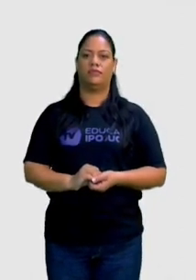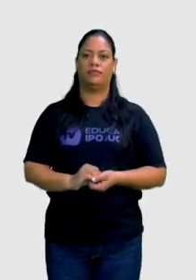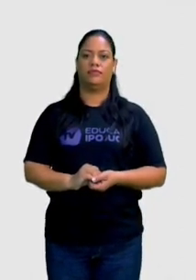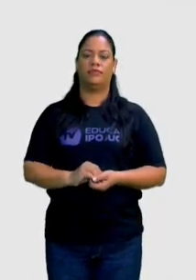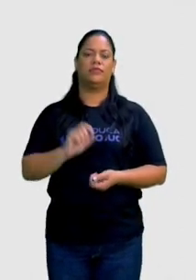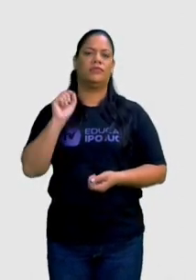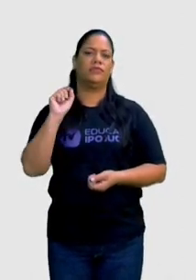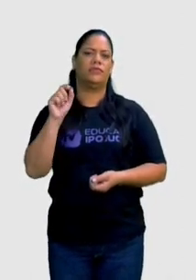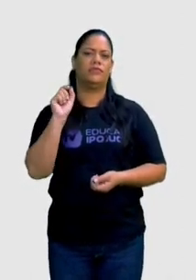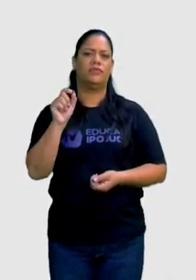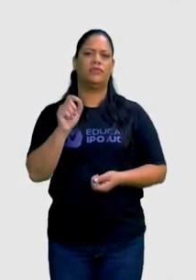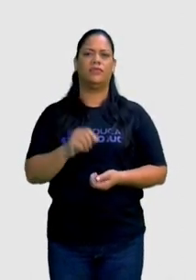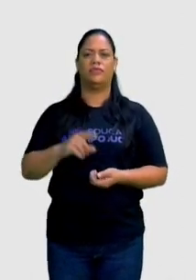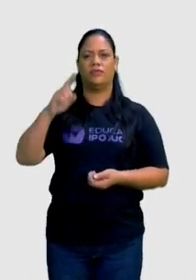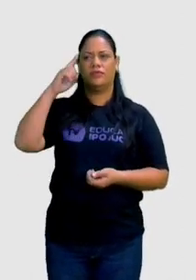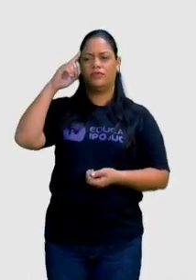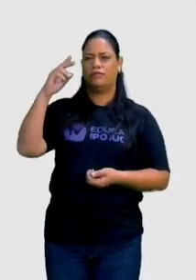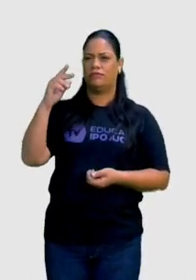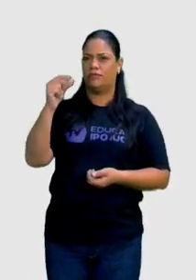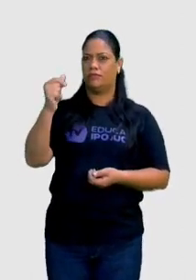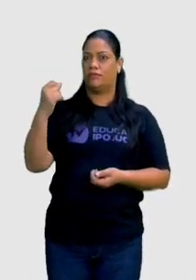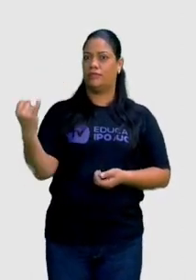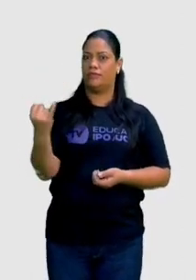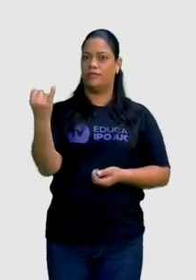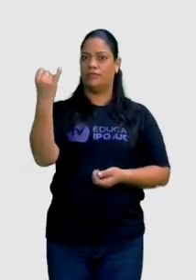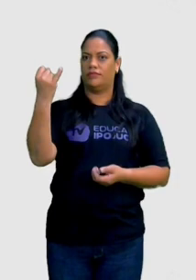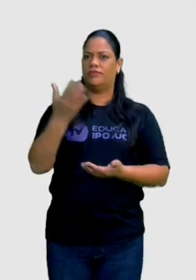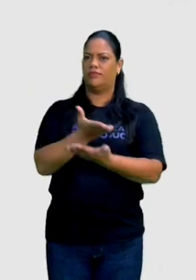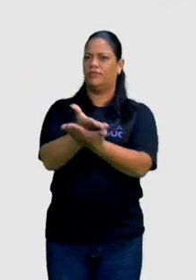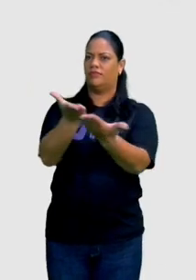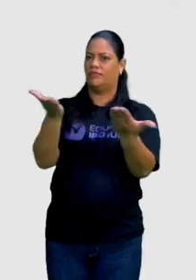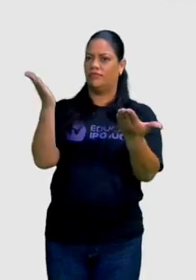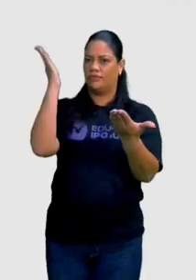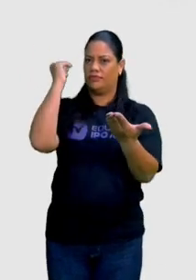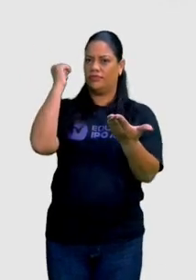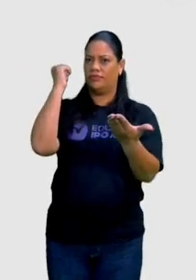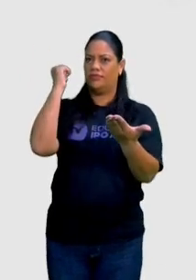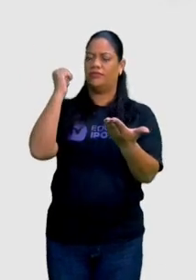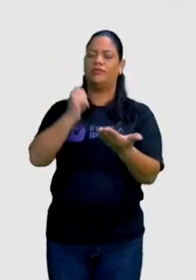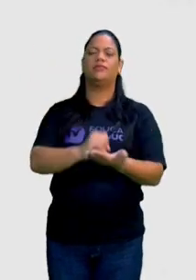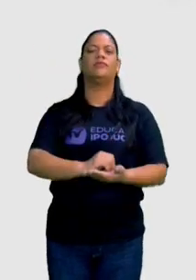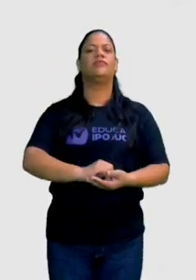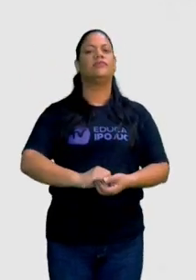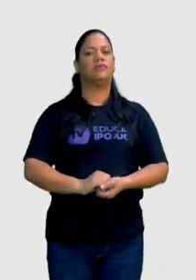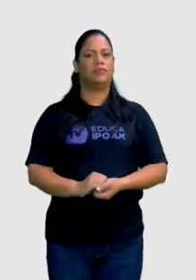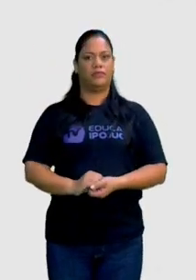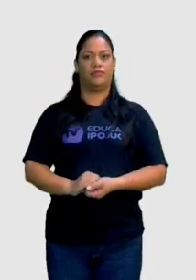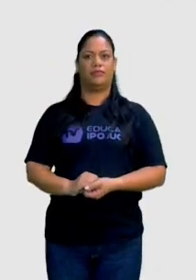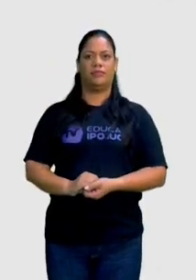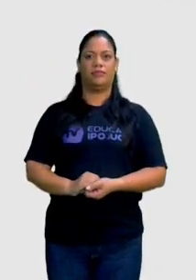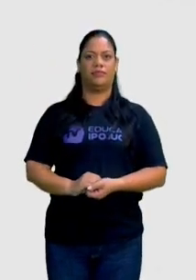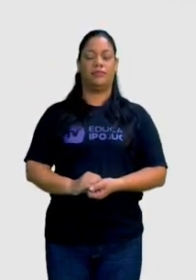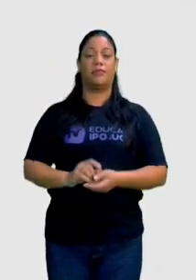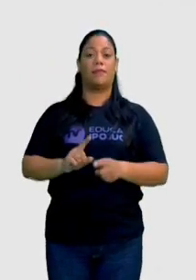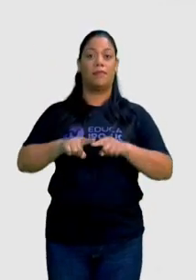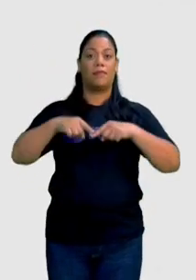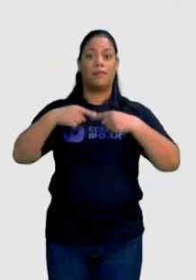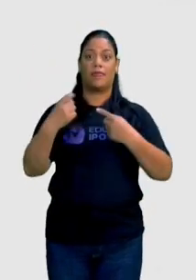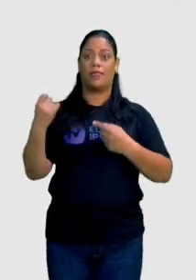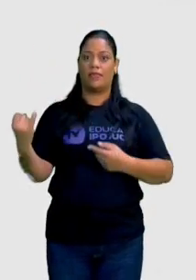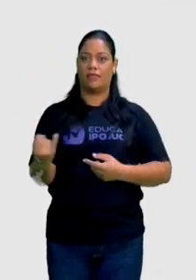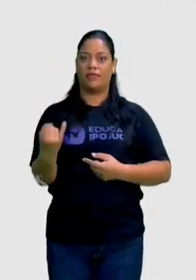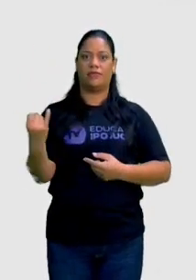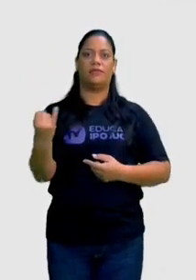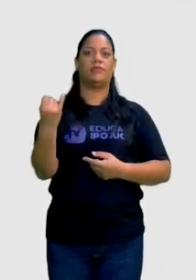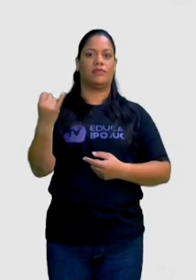O que é ideia central? O é que você compreende por ideia central? A ideia principal é